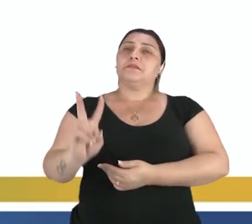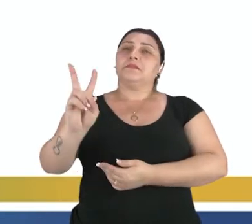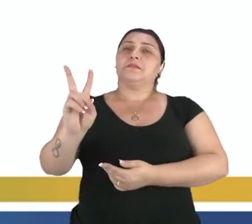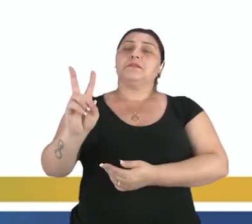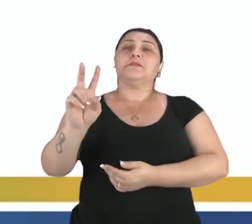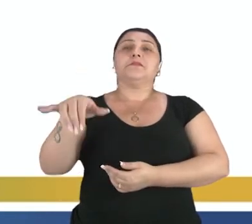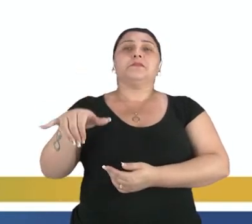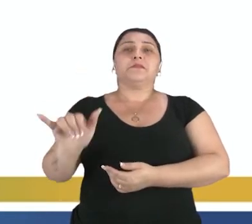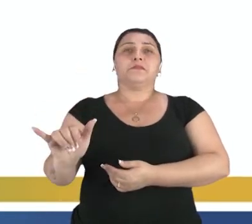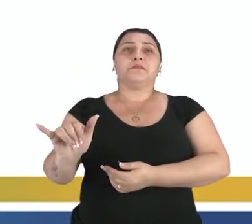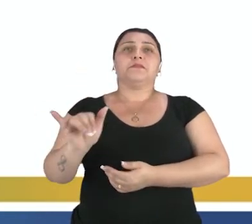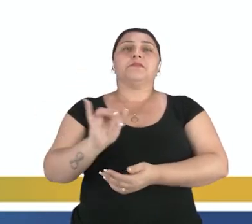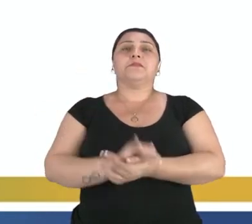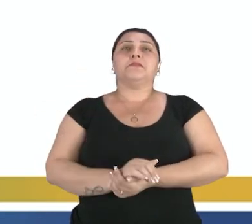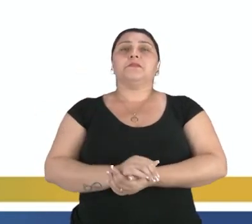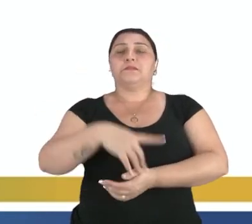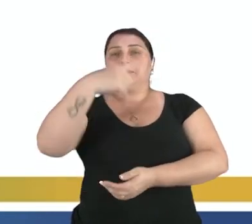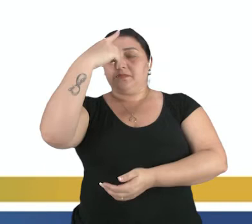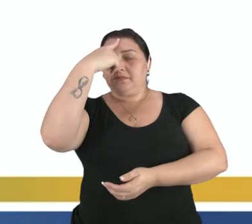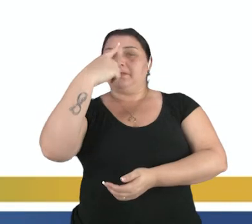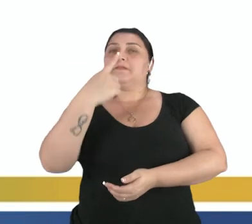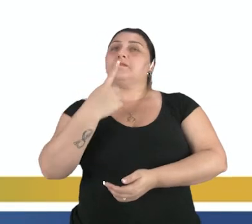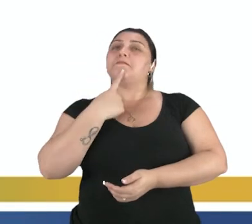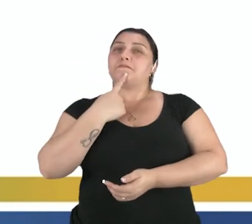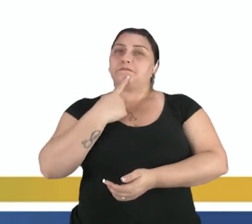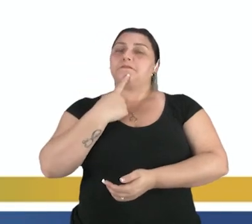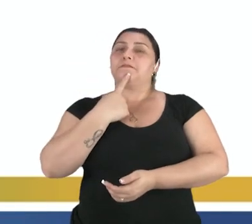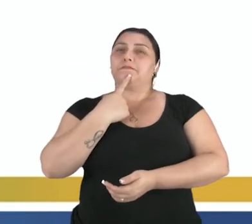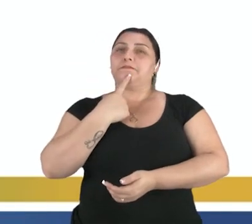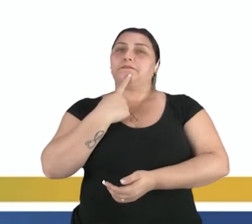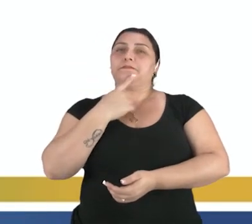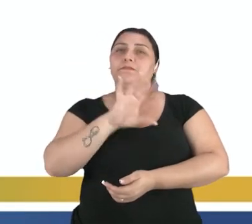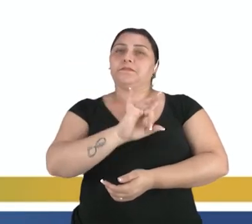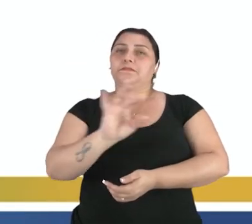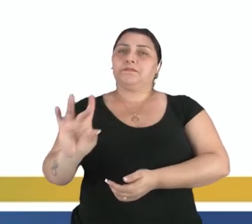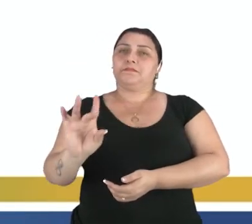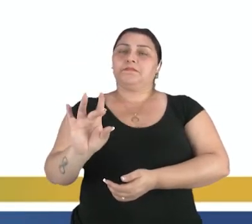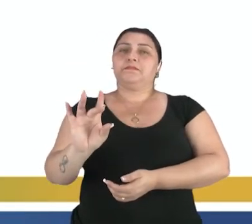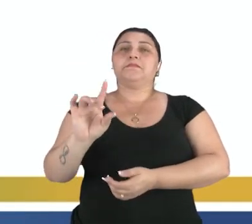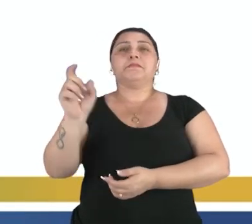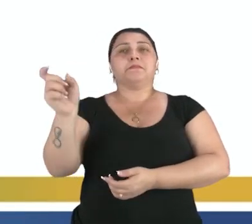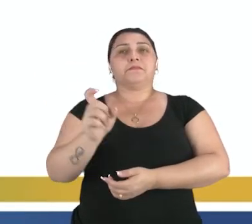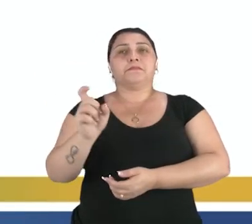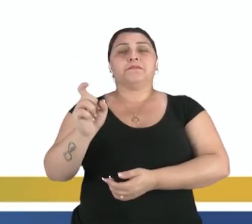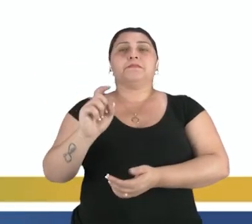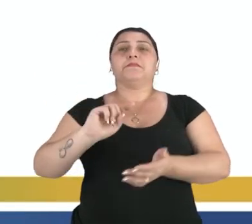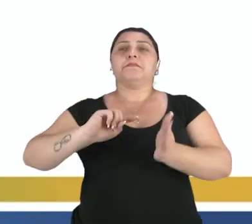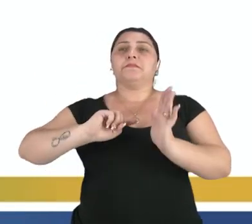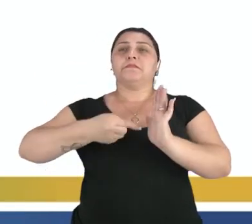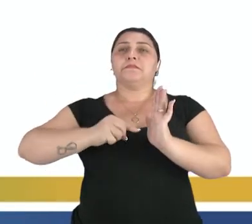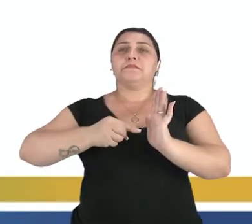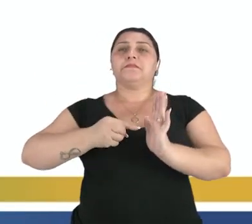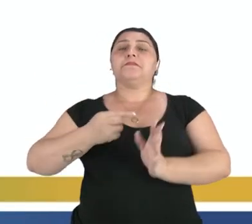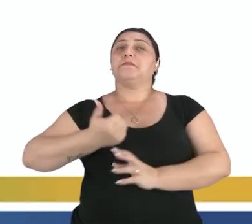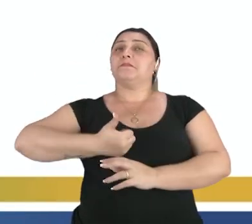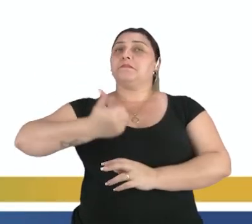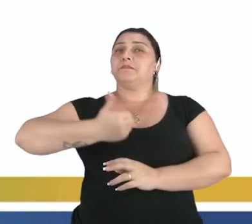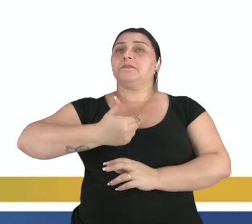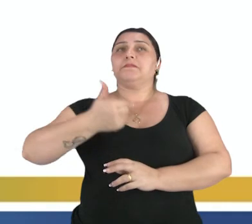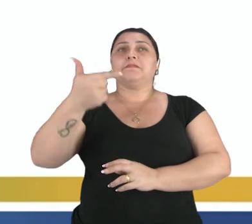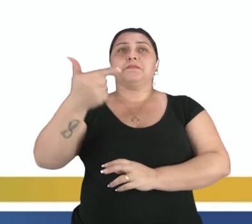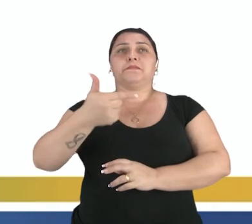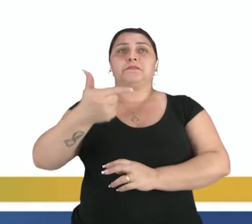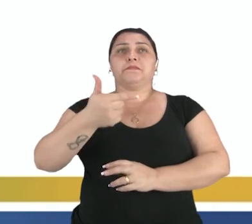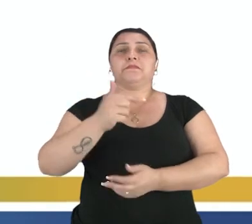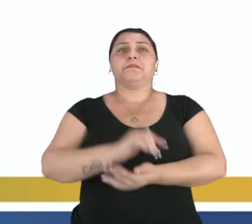de y, ou seja, a imagem correspondente a cada ponto em x. Então, no primeiro caso do